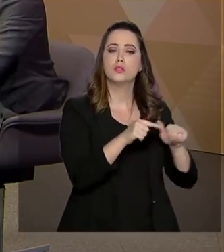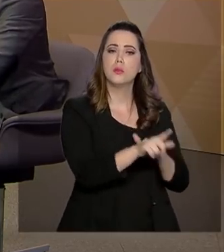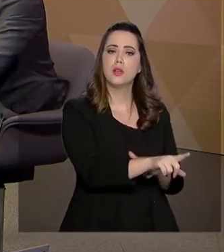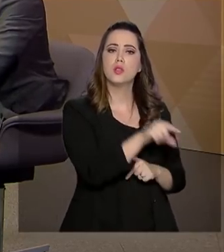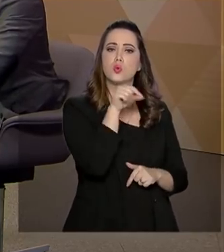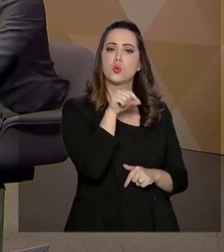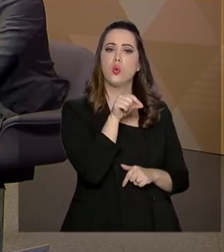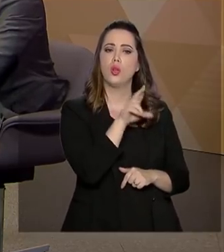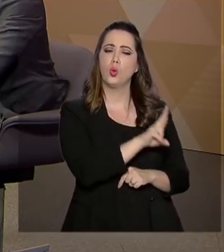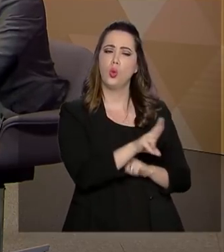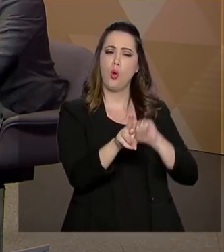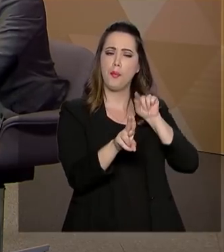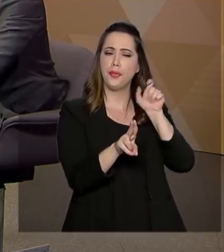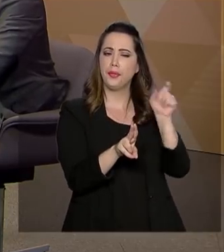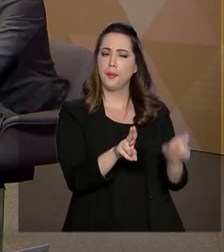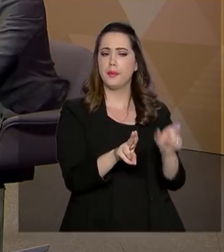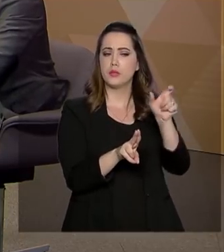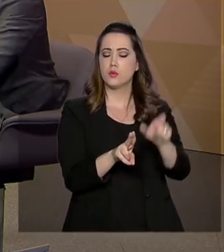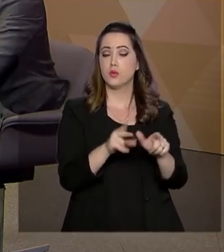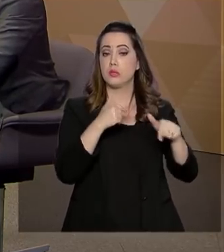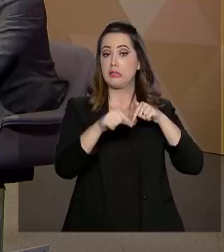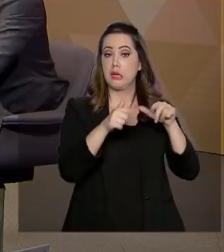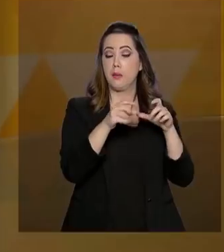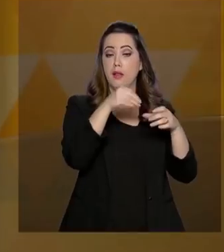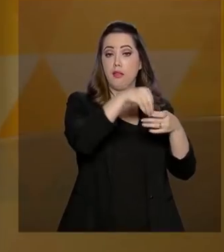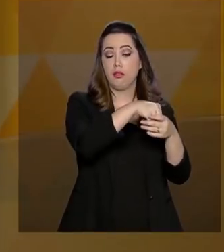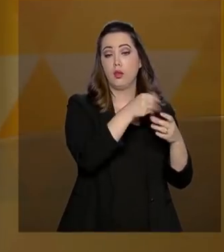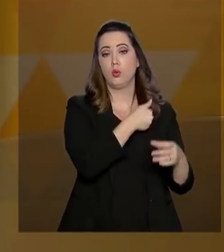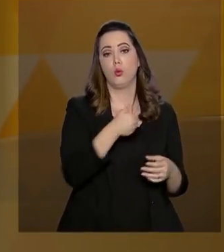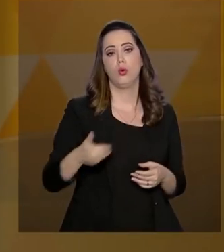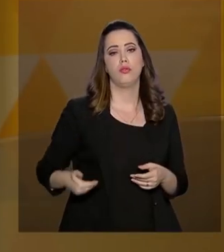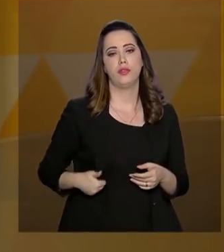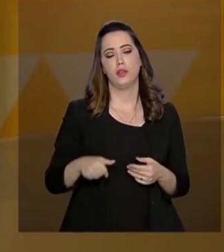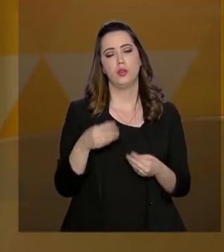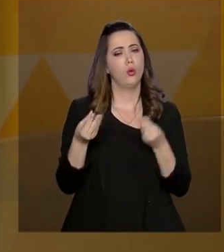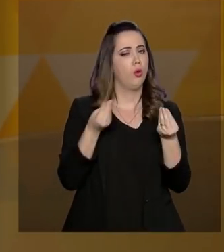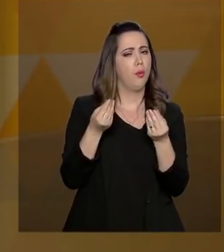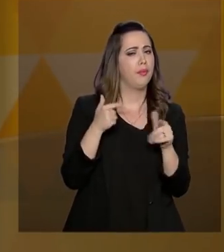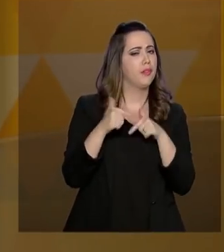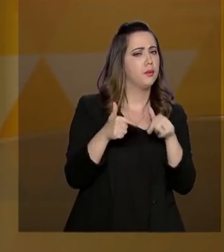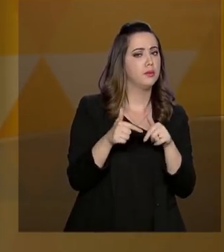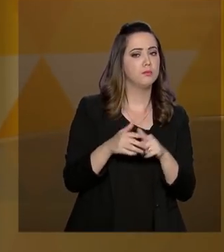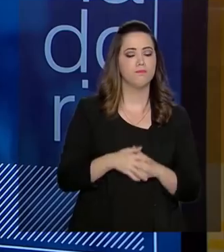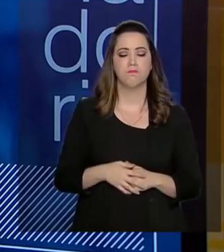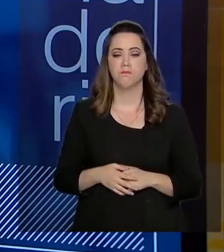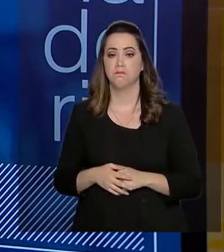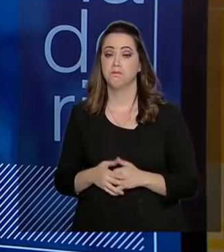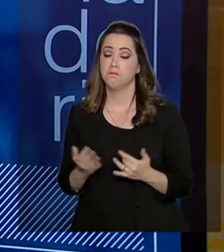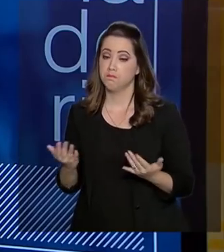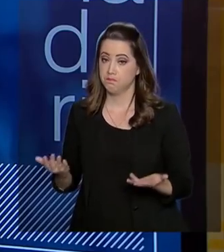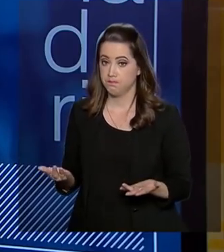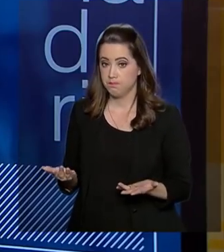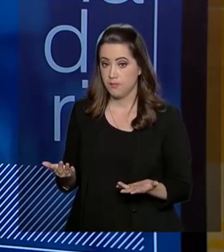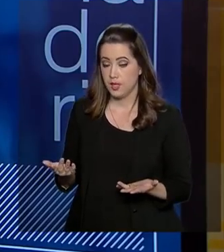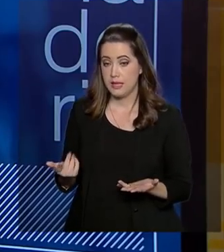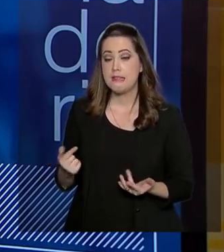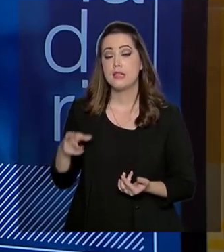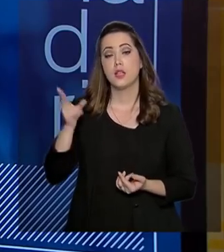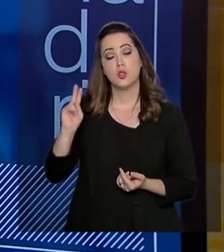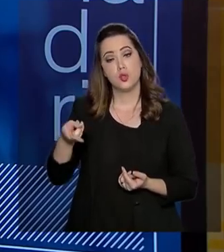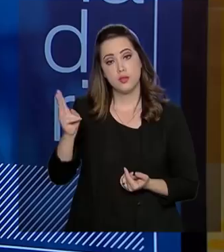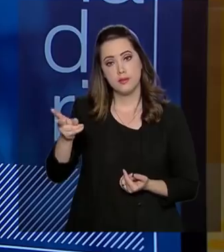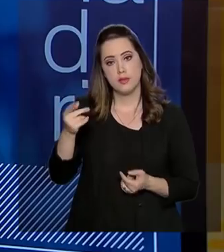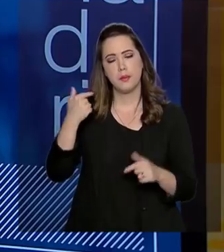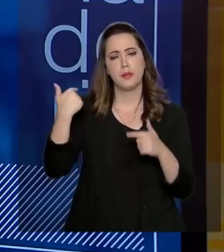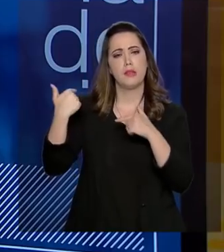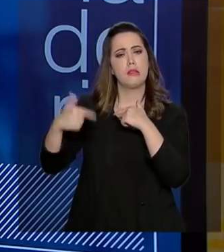de servidores para cargos na administração pública. Como é que está sendo esse trabalho, ministro? É, a gente tem... A gente sempre... Nós